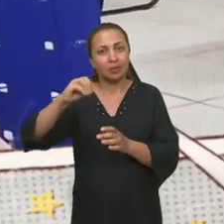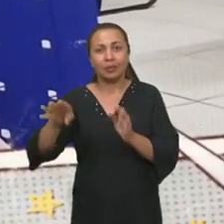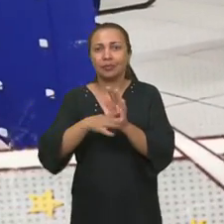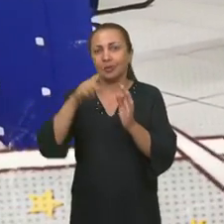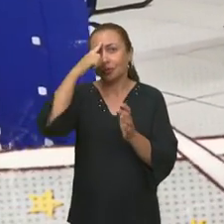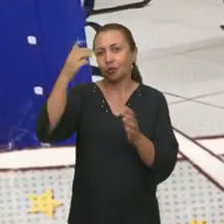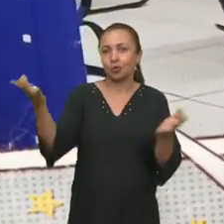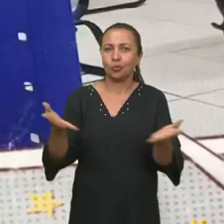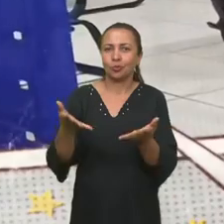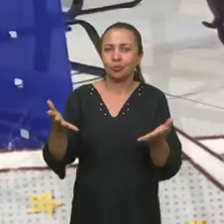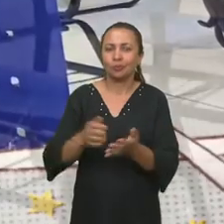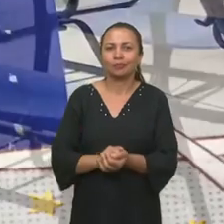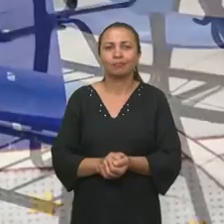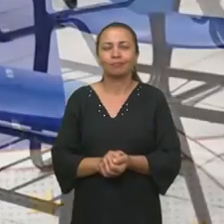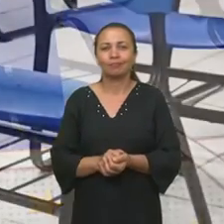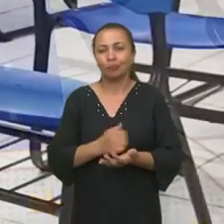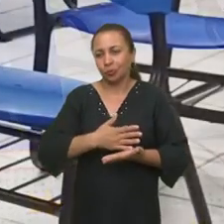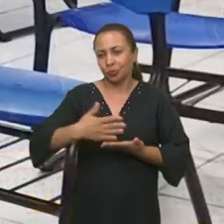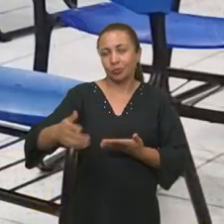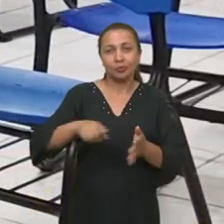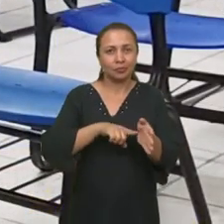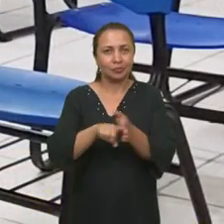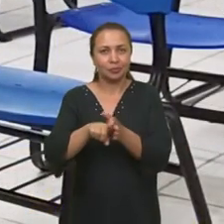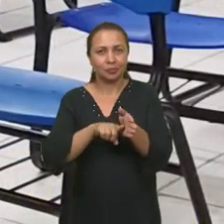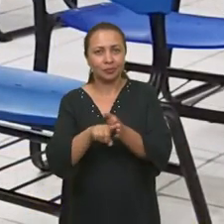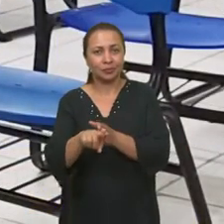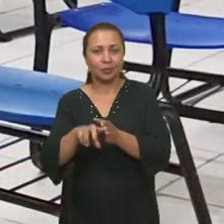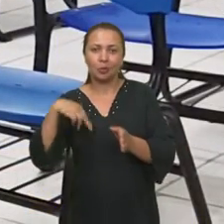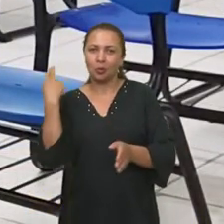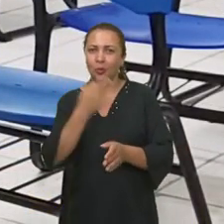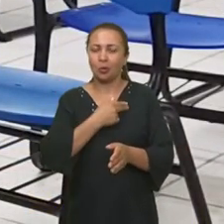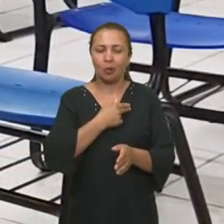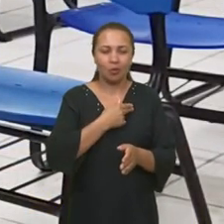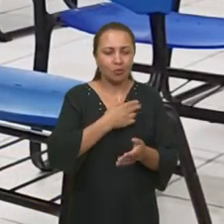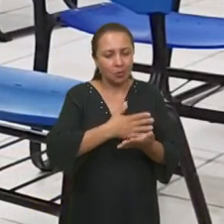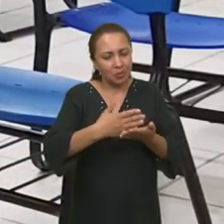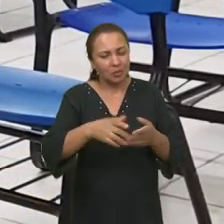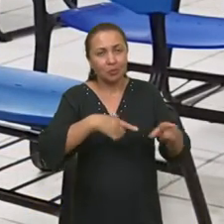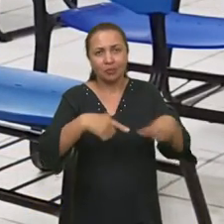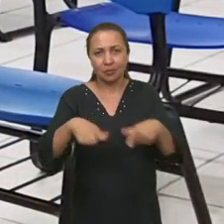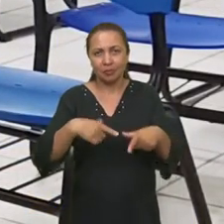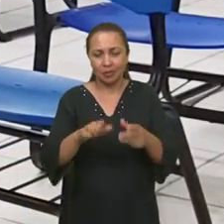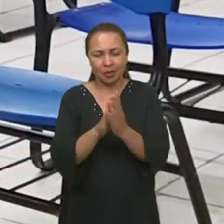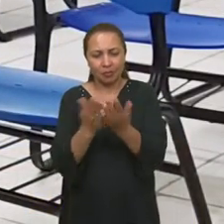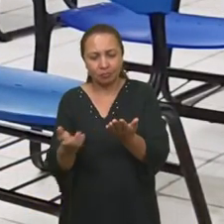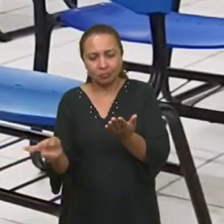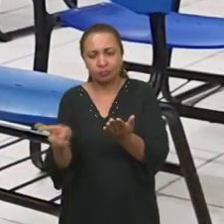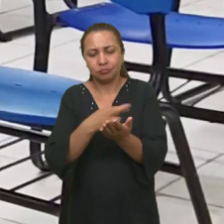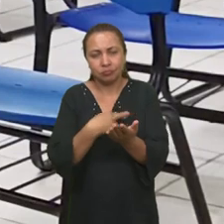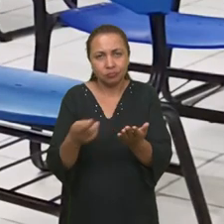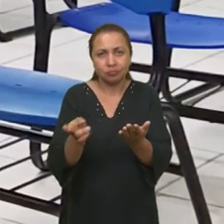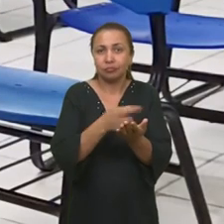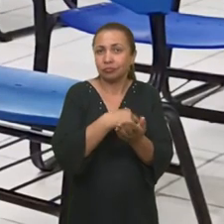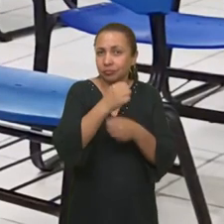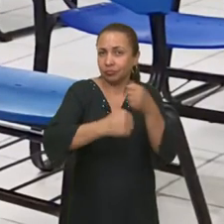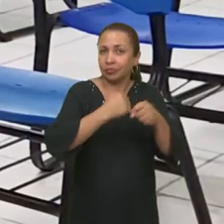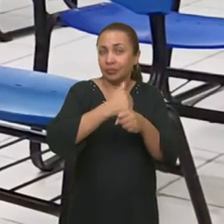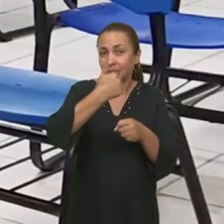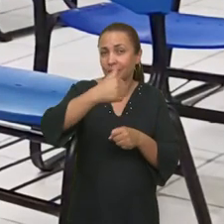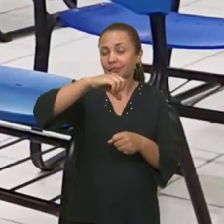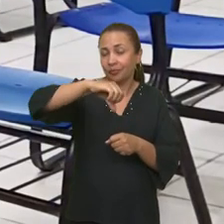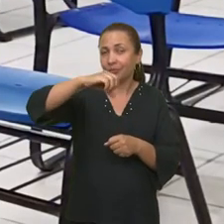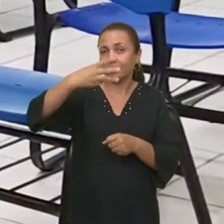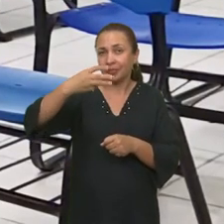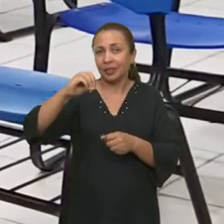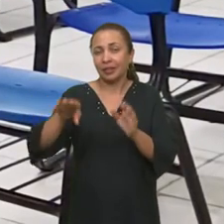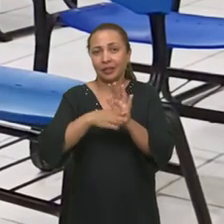dias atuais. Durante a pesquisa, nós iniciamos os trabalhos com os quadrinhos da década de